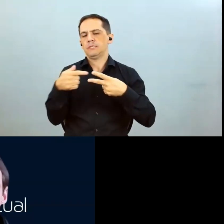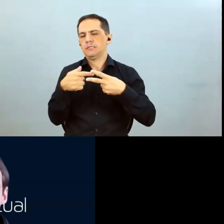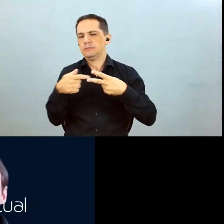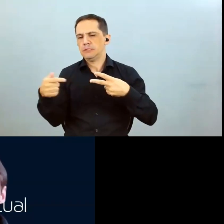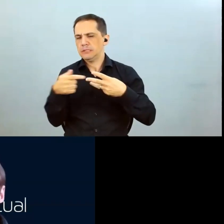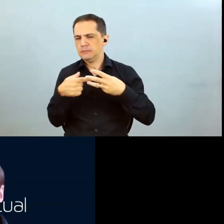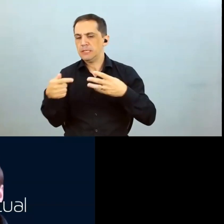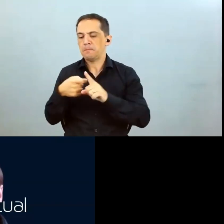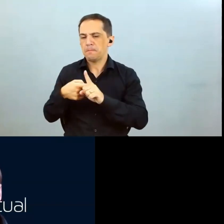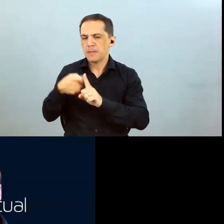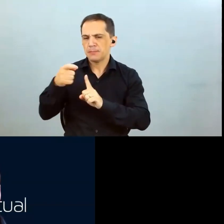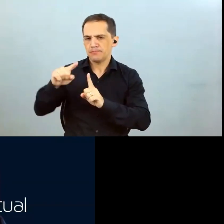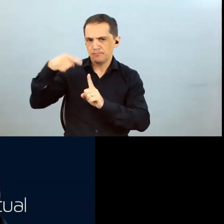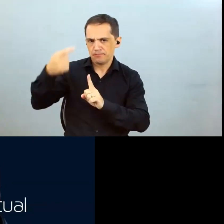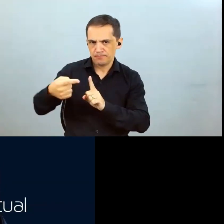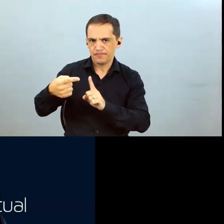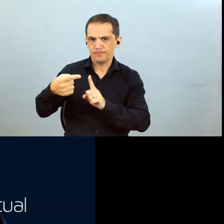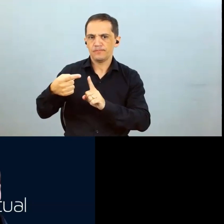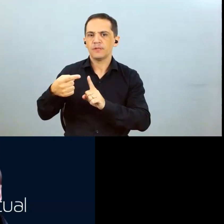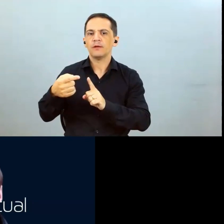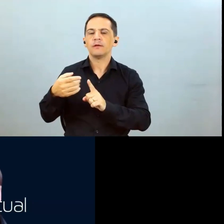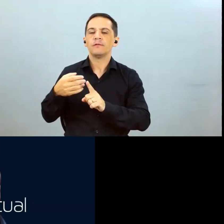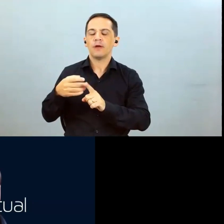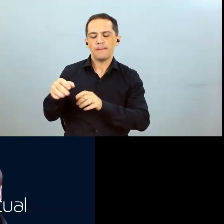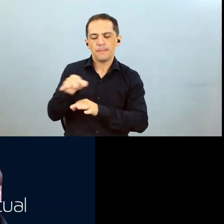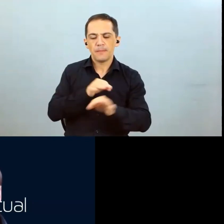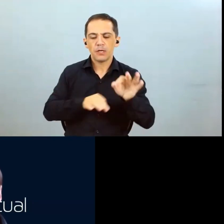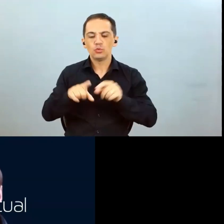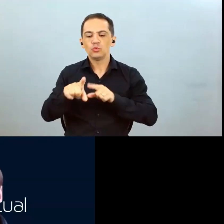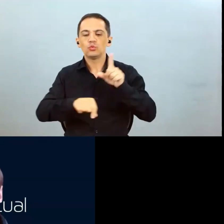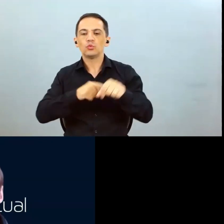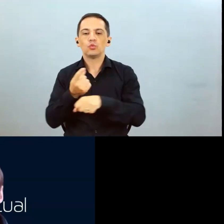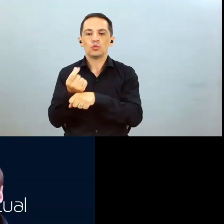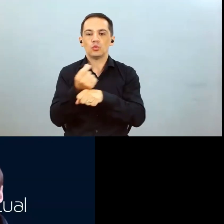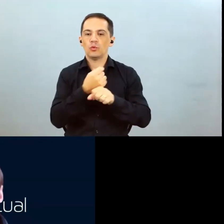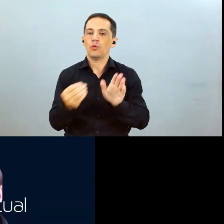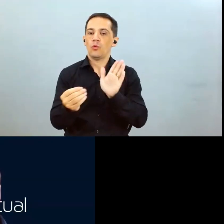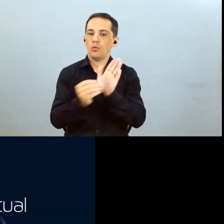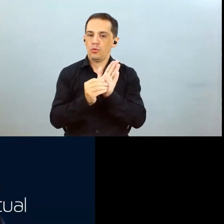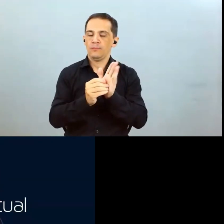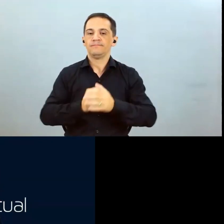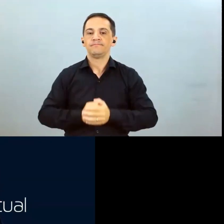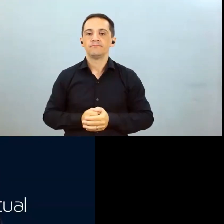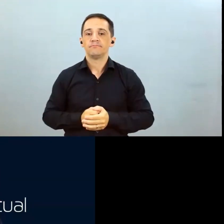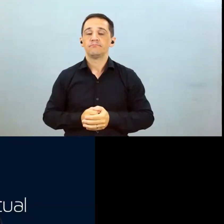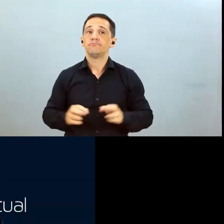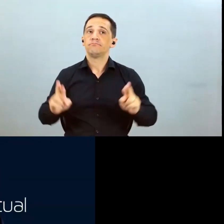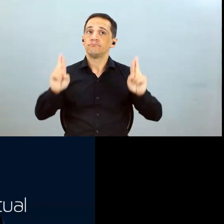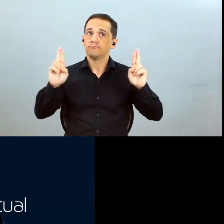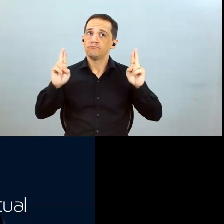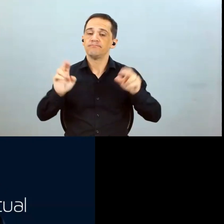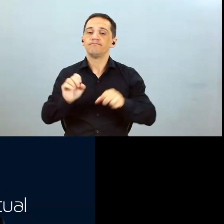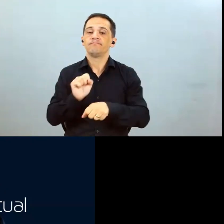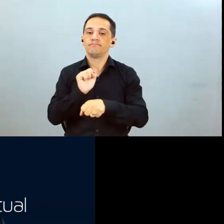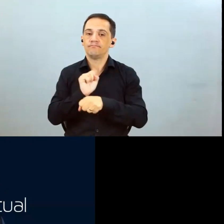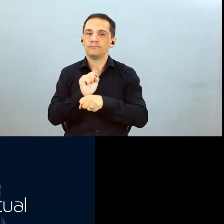evoluir na fixação de custos nossos para a safra 2324, com uma expectativa de que a gente tenha ajuste